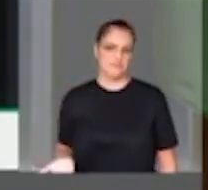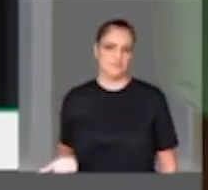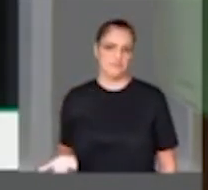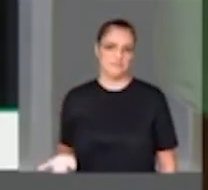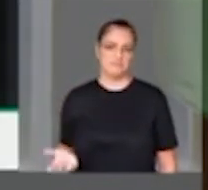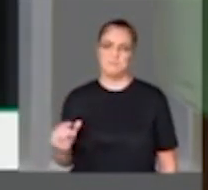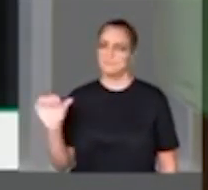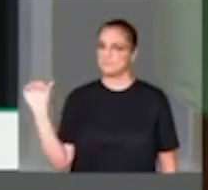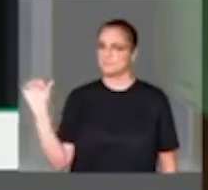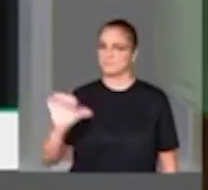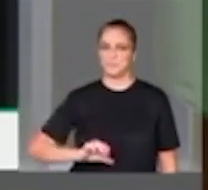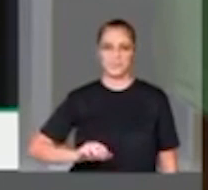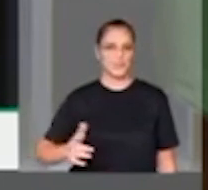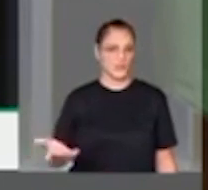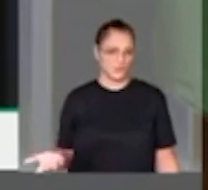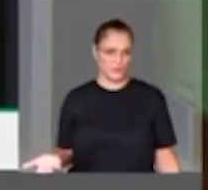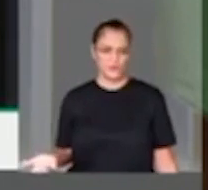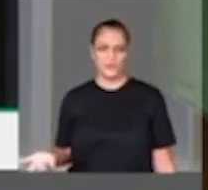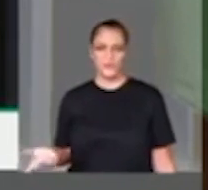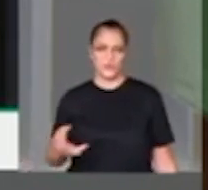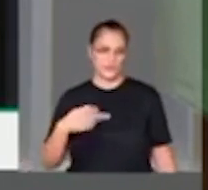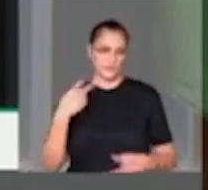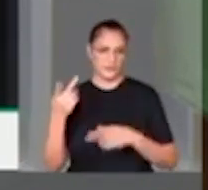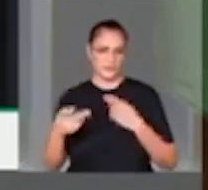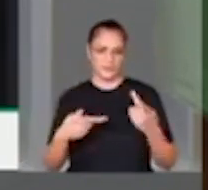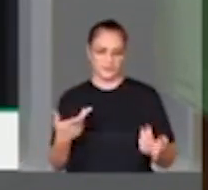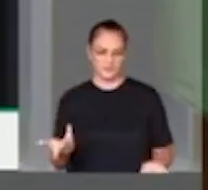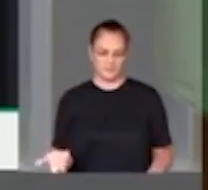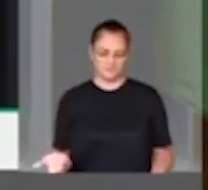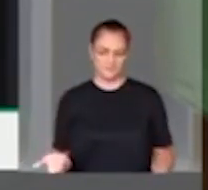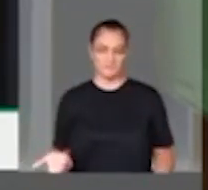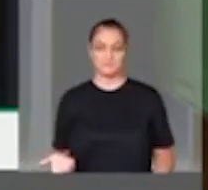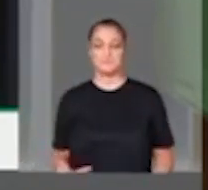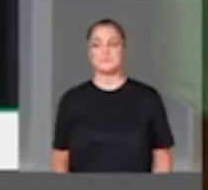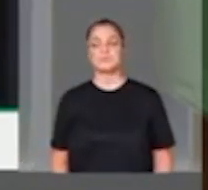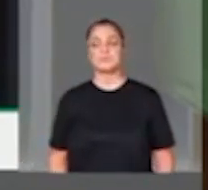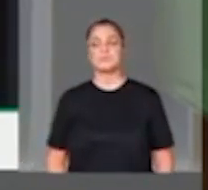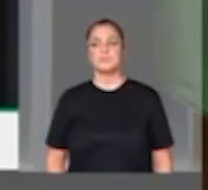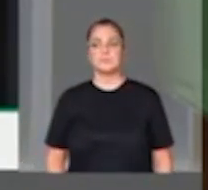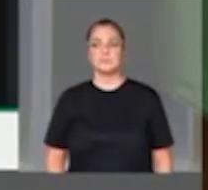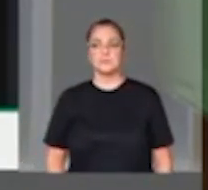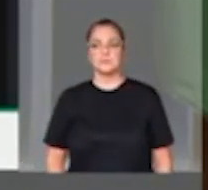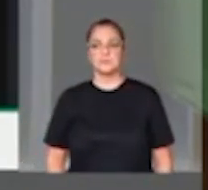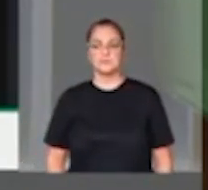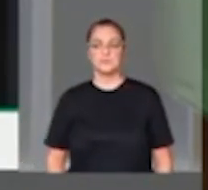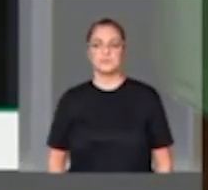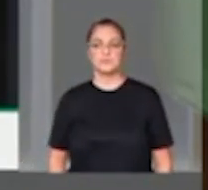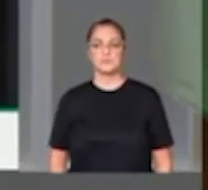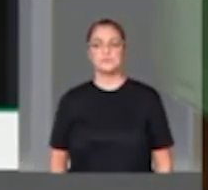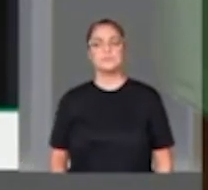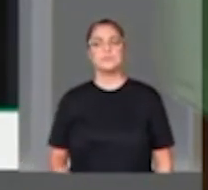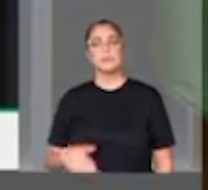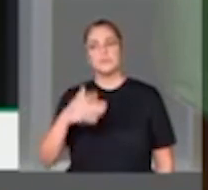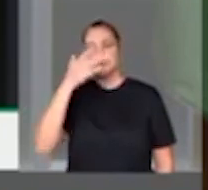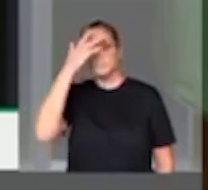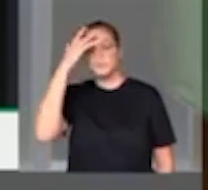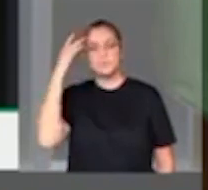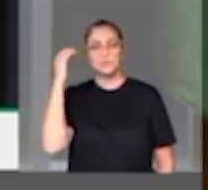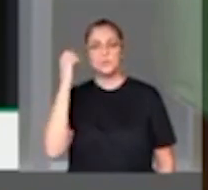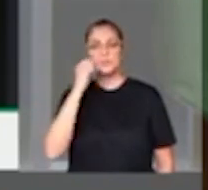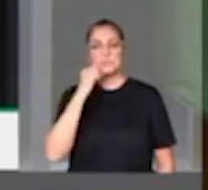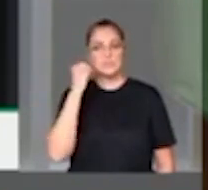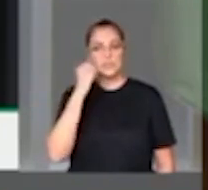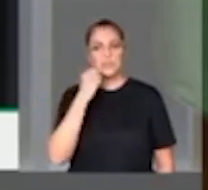enorme. Agora, nós tivemos senadores que perderam o mandato, senadores que foram